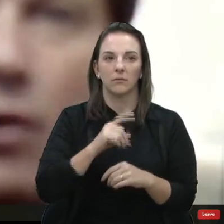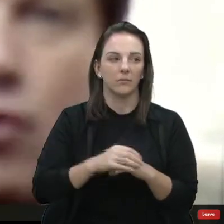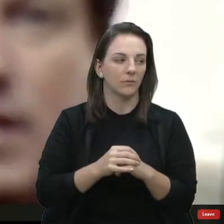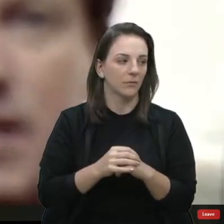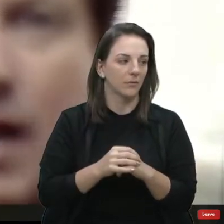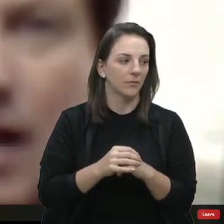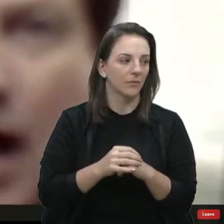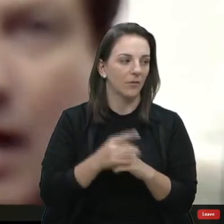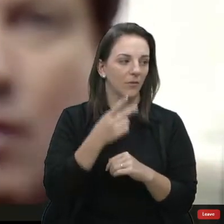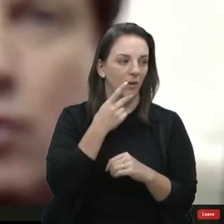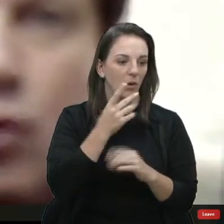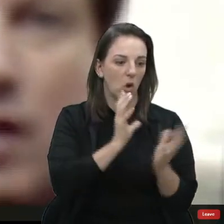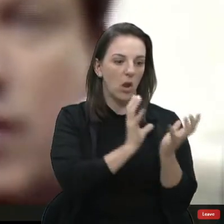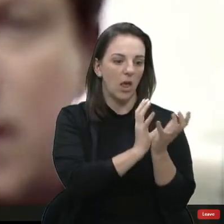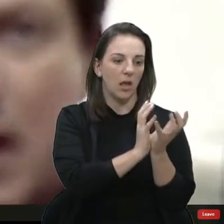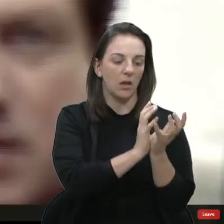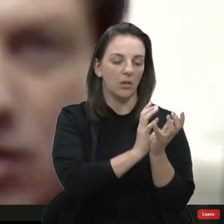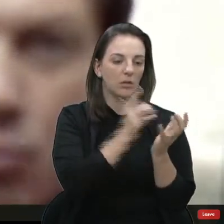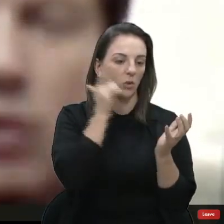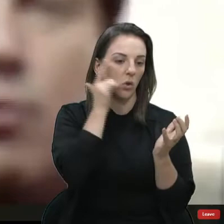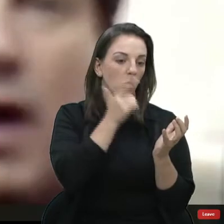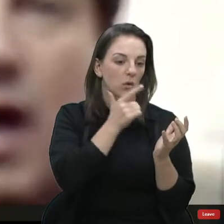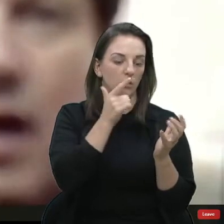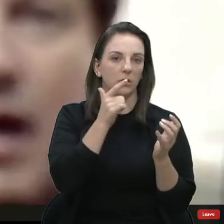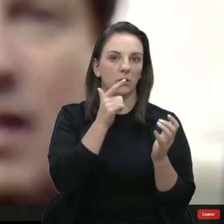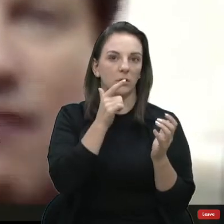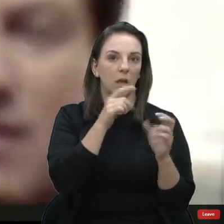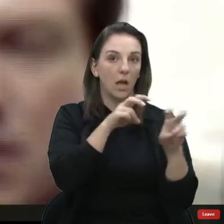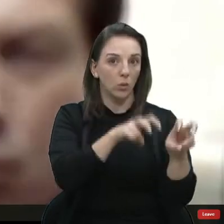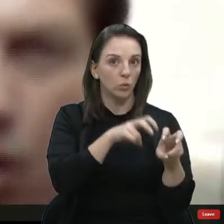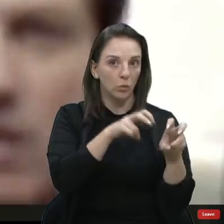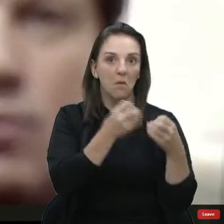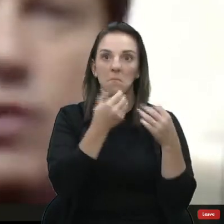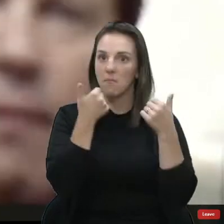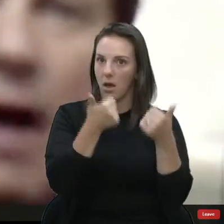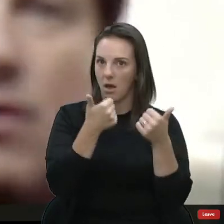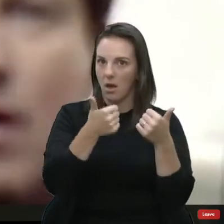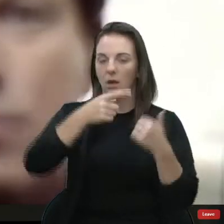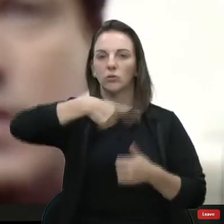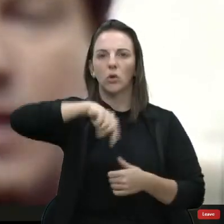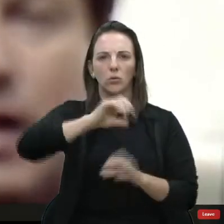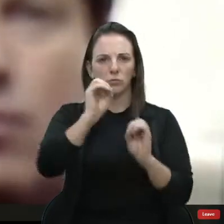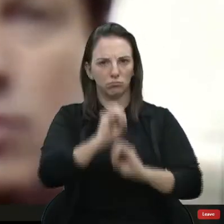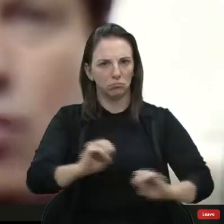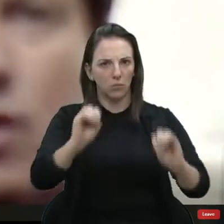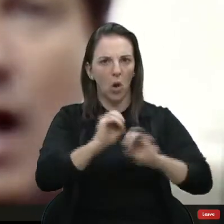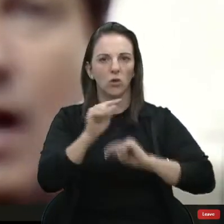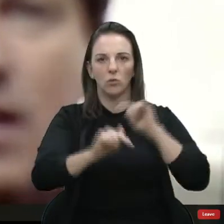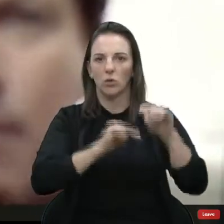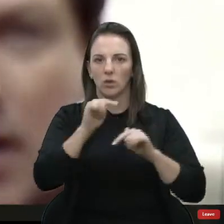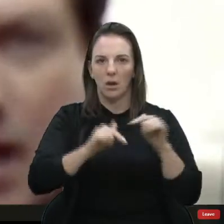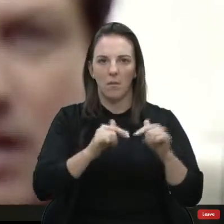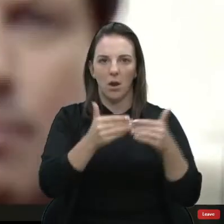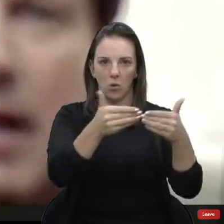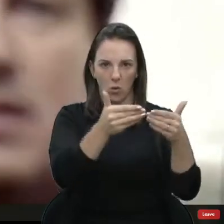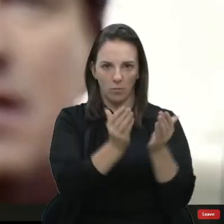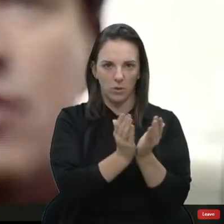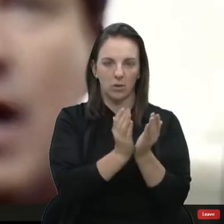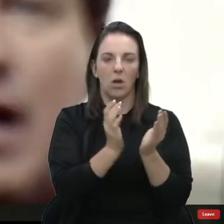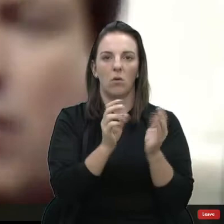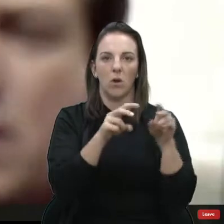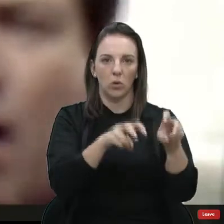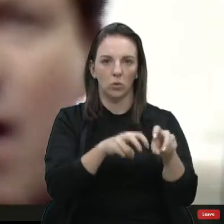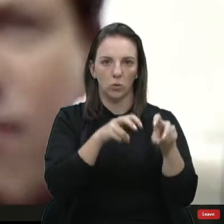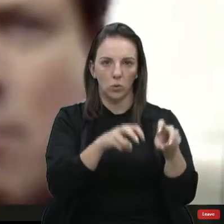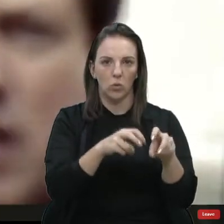colega Lucas, que na agricultura a gente está estudando muito bem, está fazendo um ótimo trabalho na Comissão da Arquicultura, independente do partido.